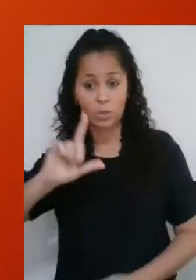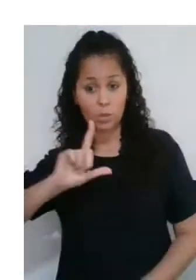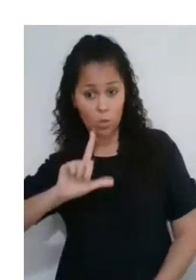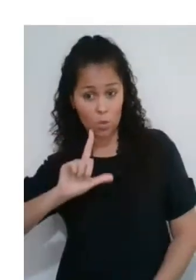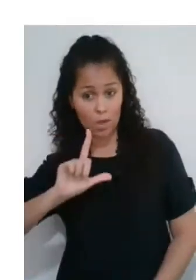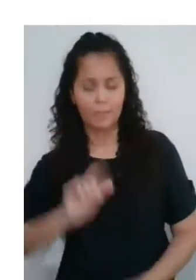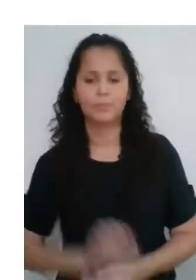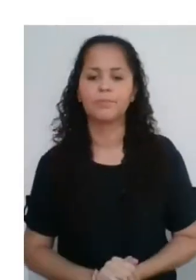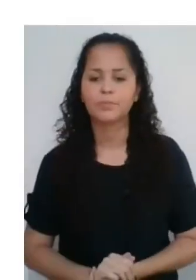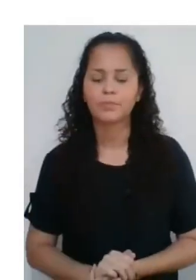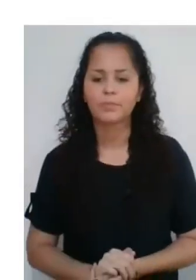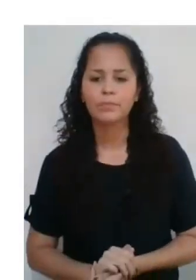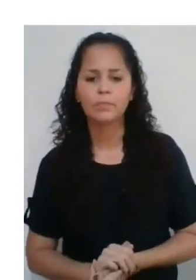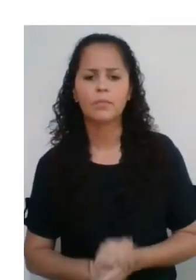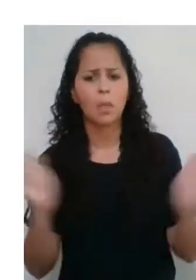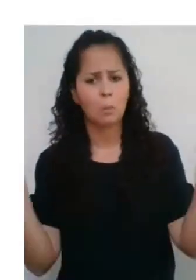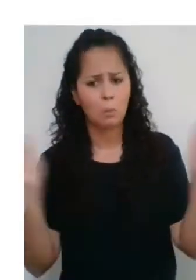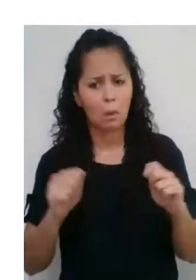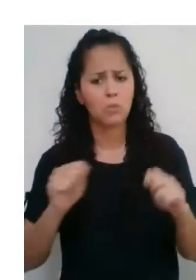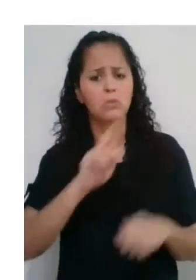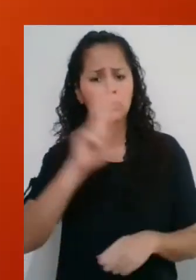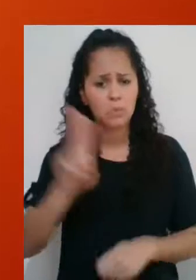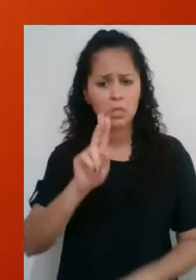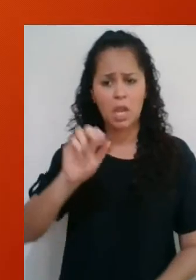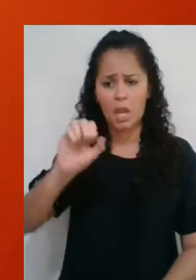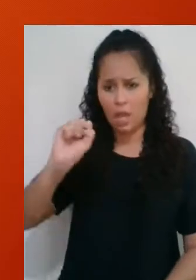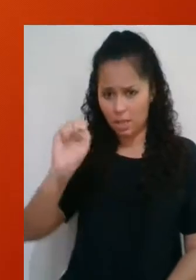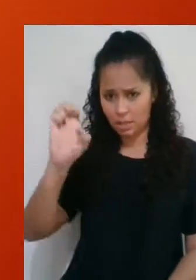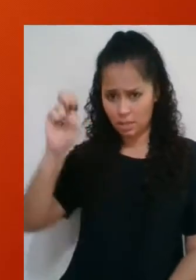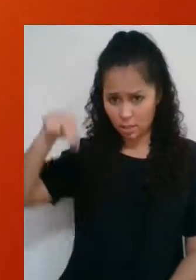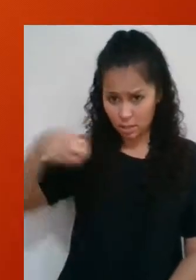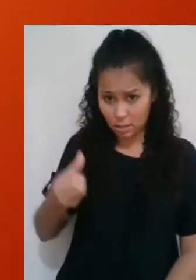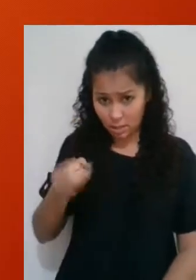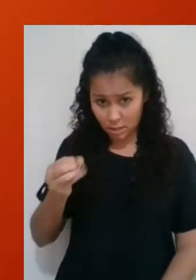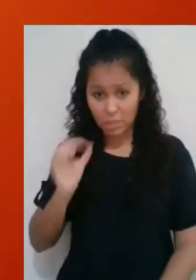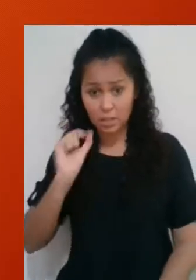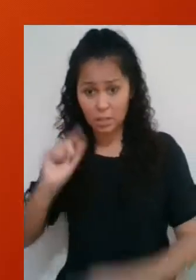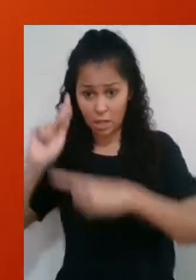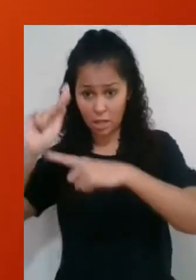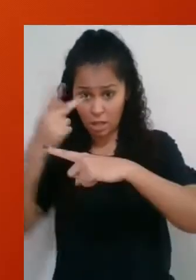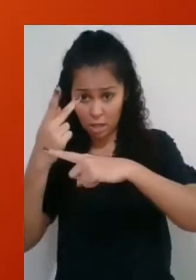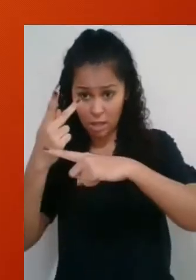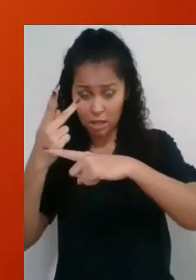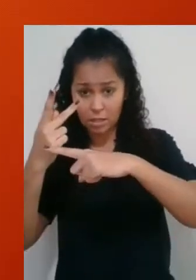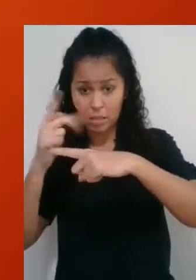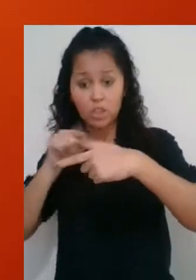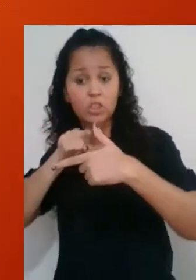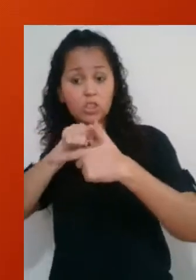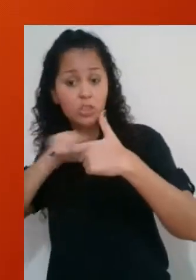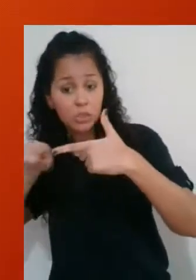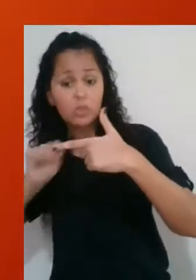L do lado do triângulo equilátero. Basta, então, escrever que o seno de 60 é igual ao cateto oposto,